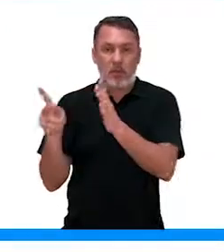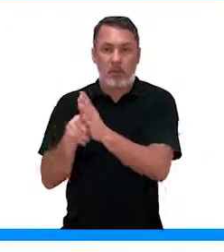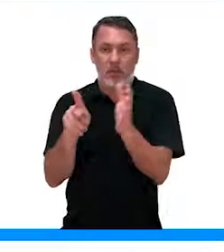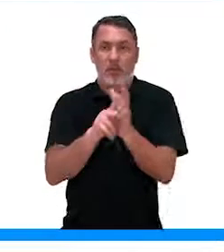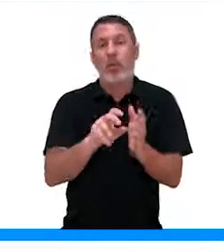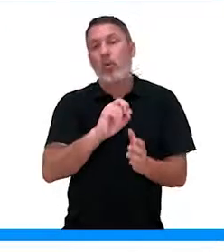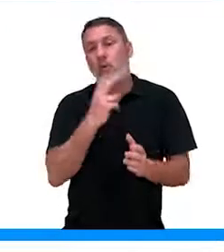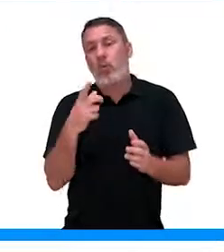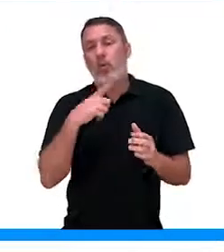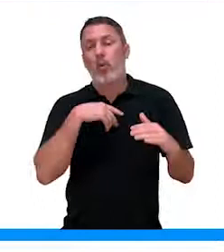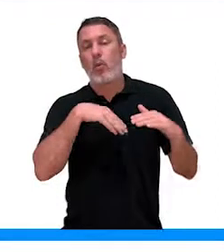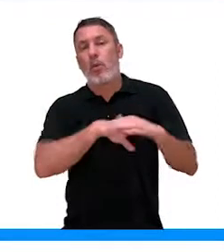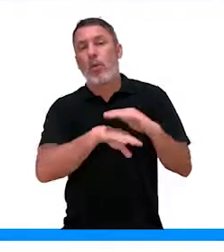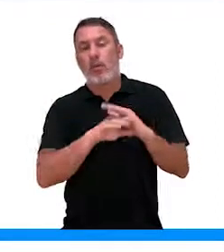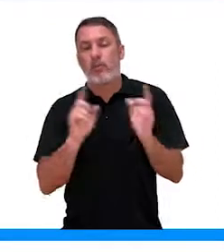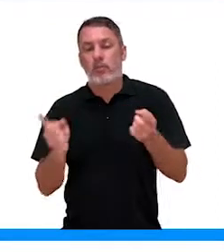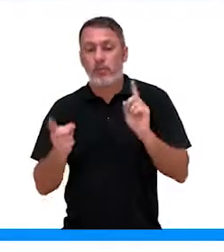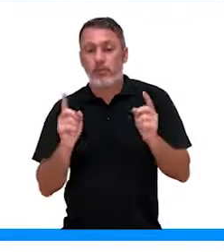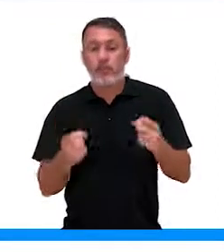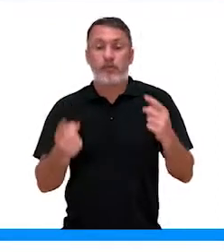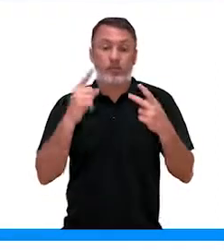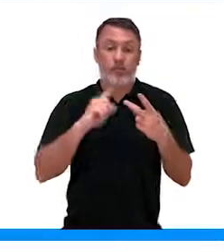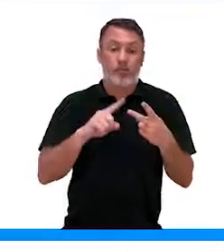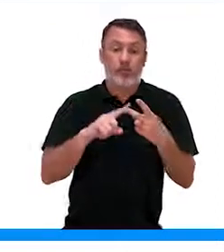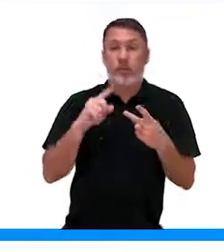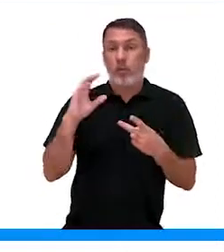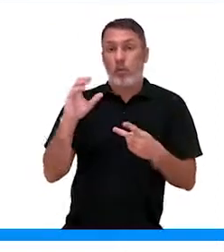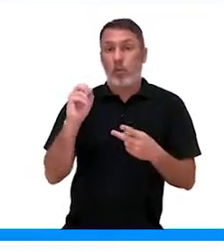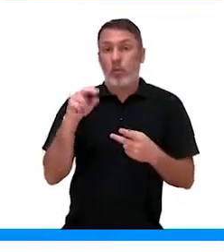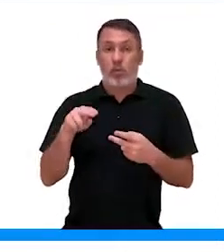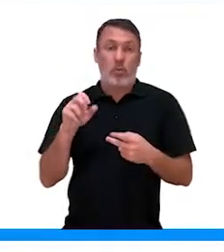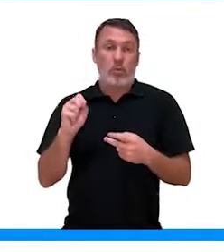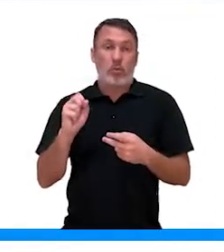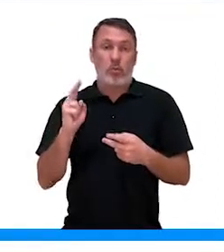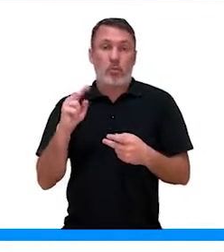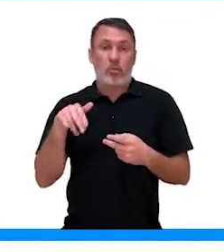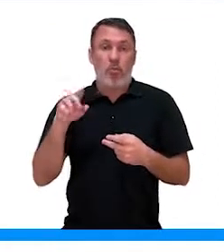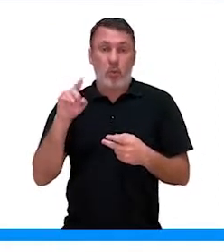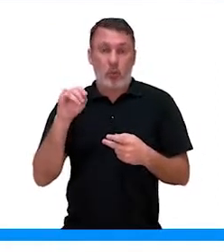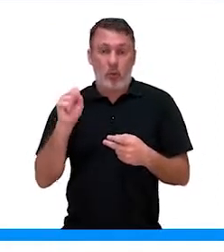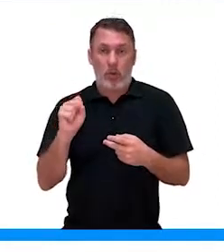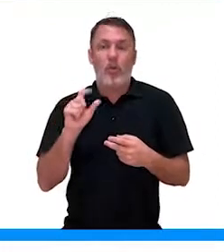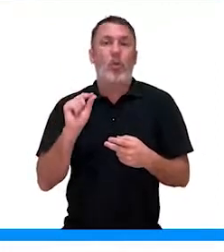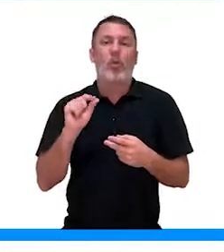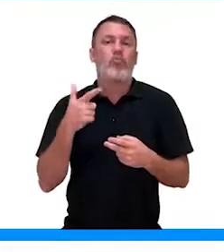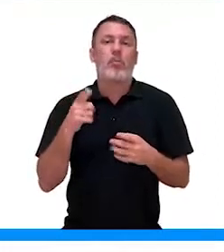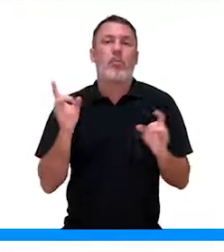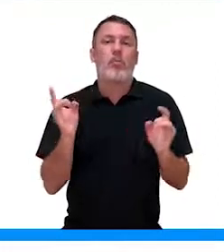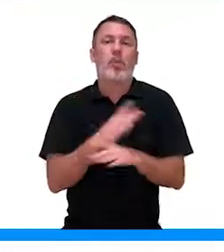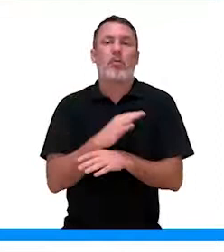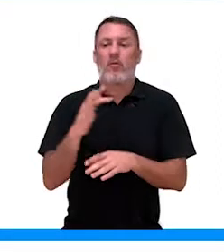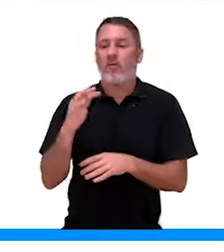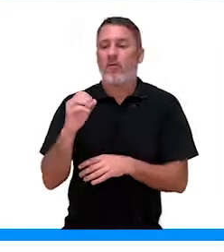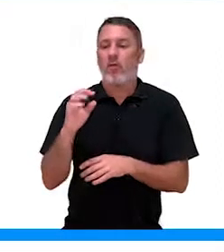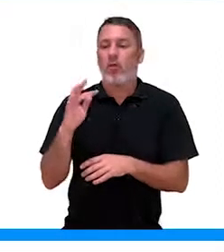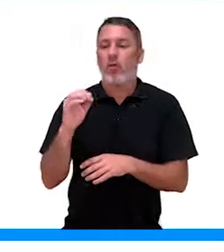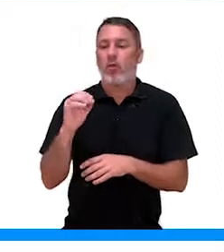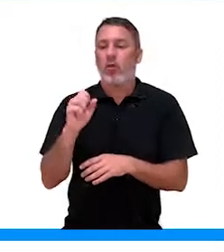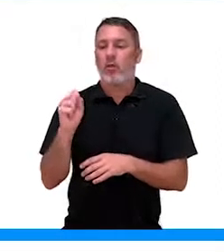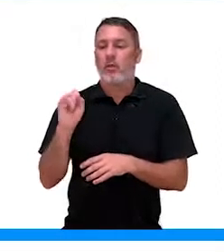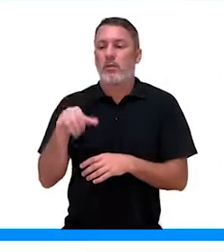fotossíntese, ou podem armazenar. E as células consumidoras são aquelas que não realizam